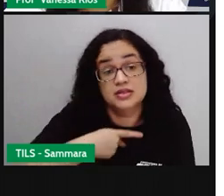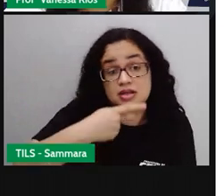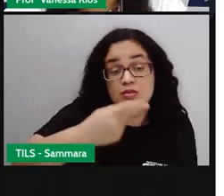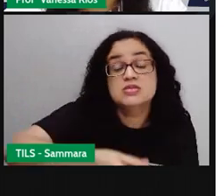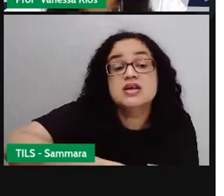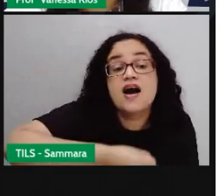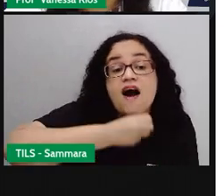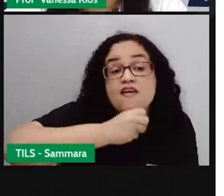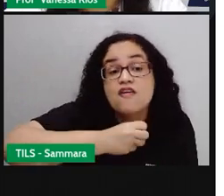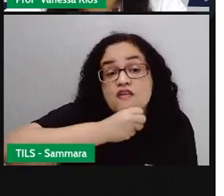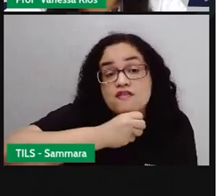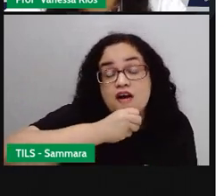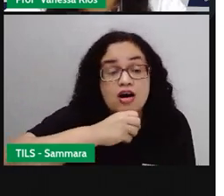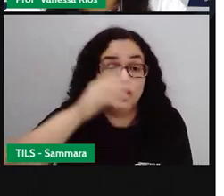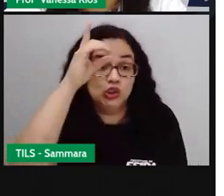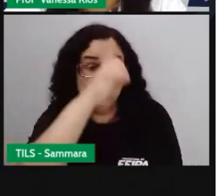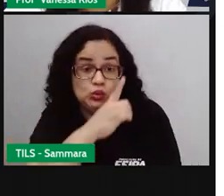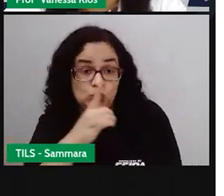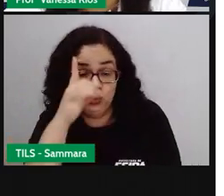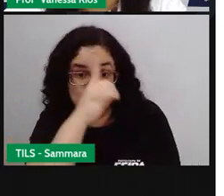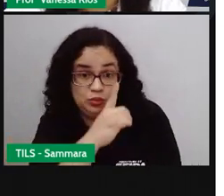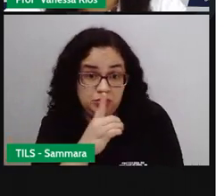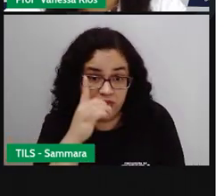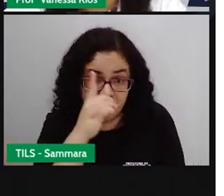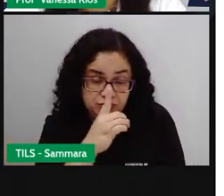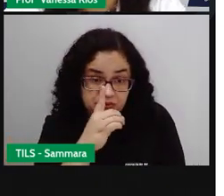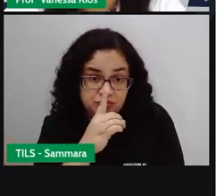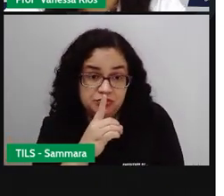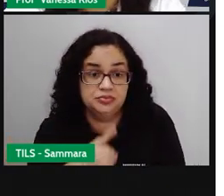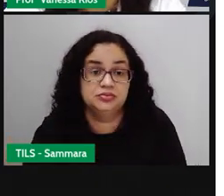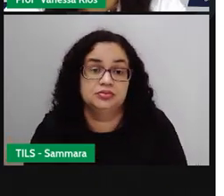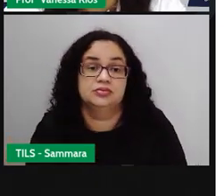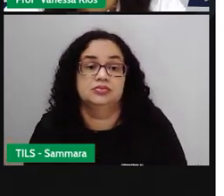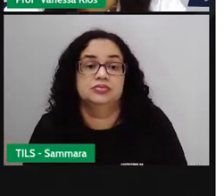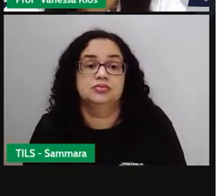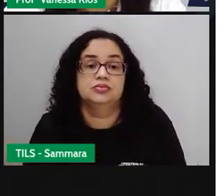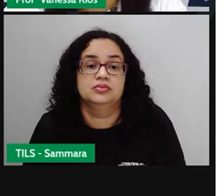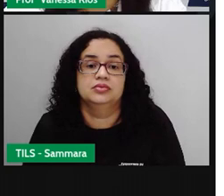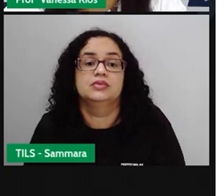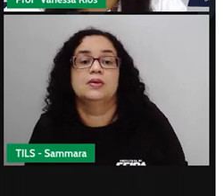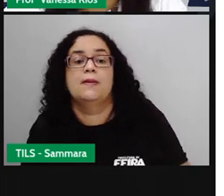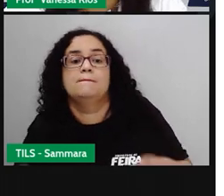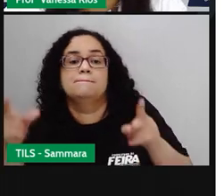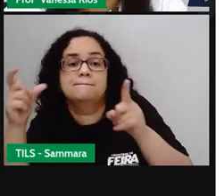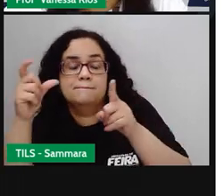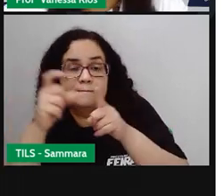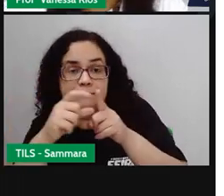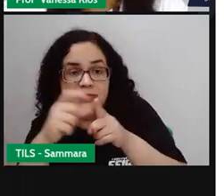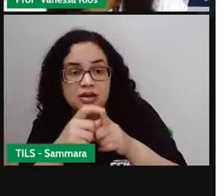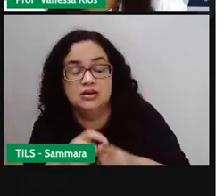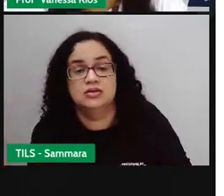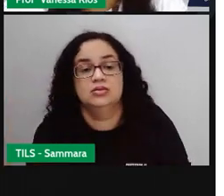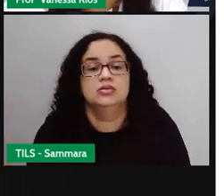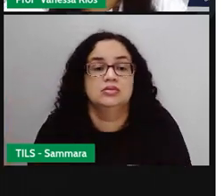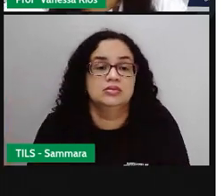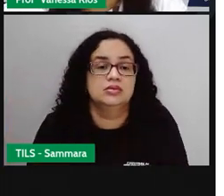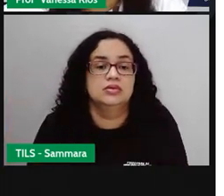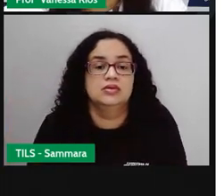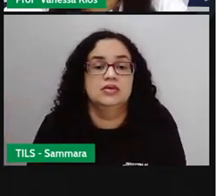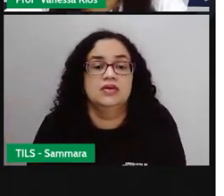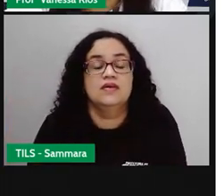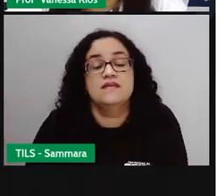visitaremos a vovó no domingo. Então, a palavra aí que indicação é